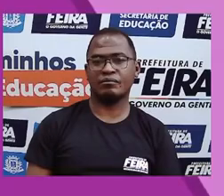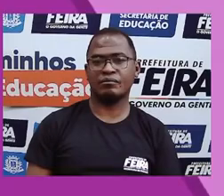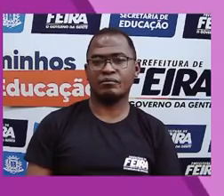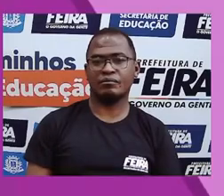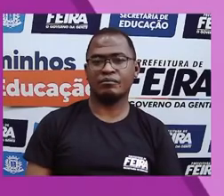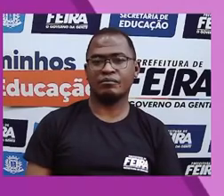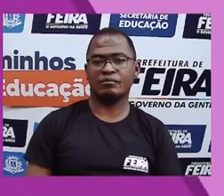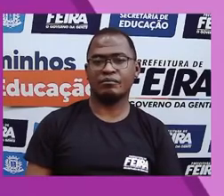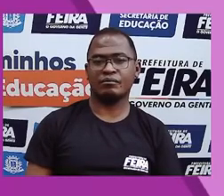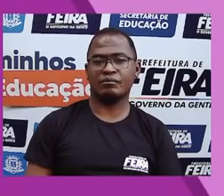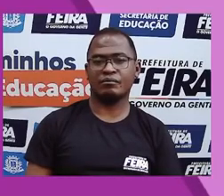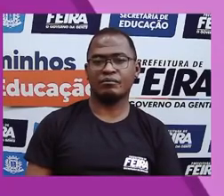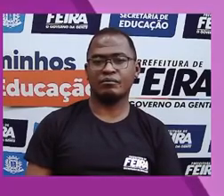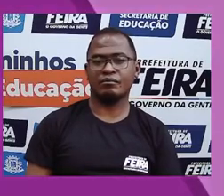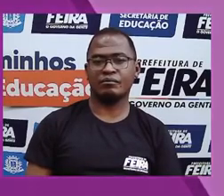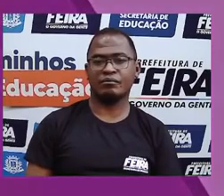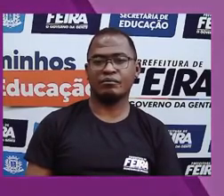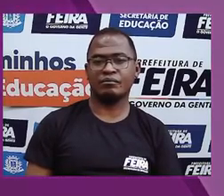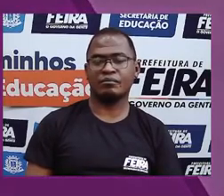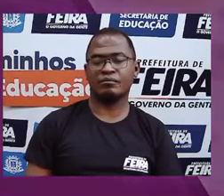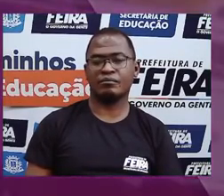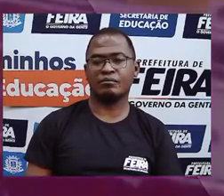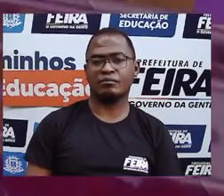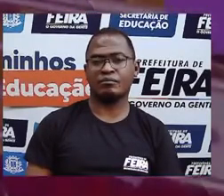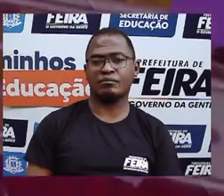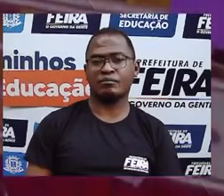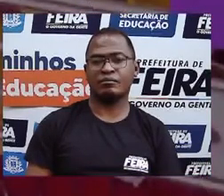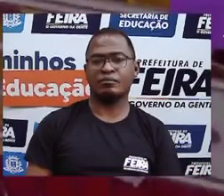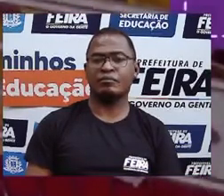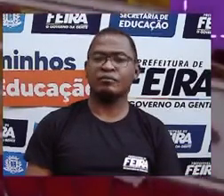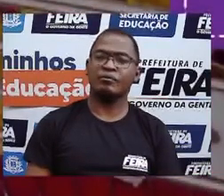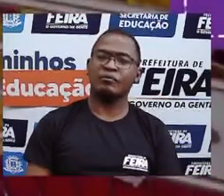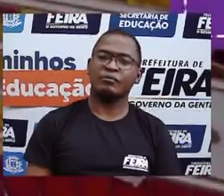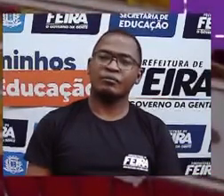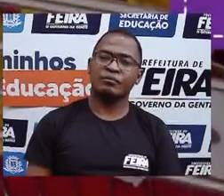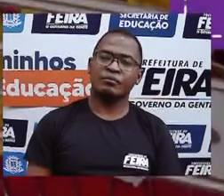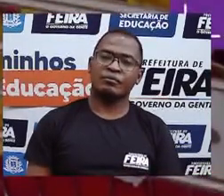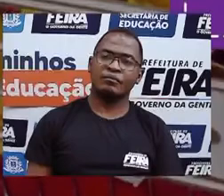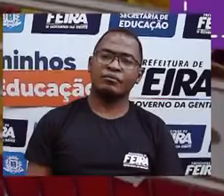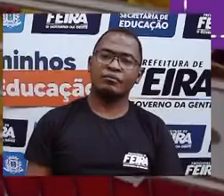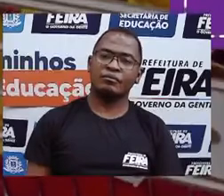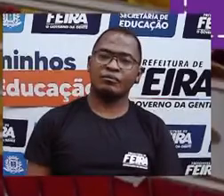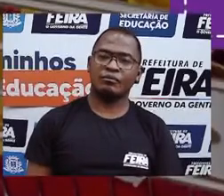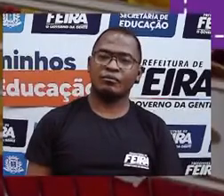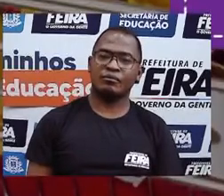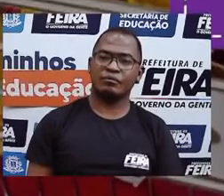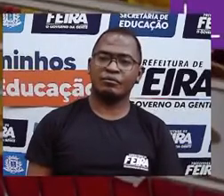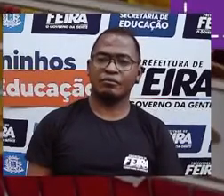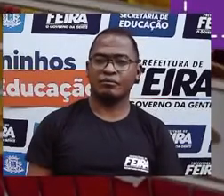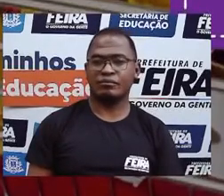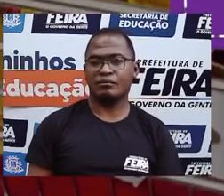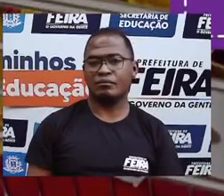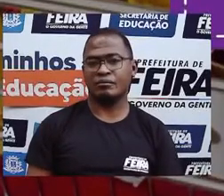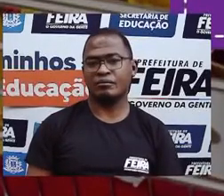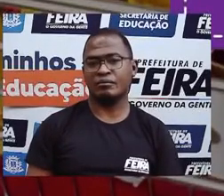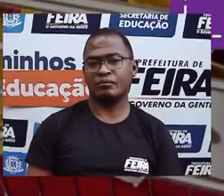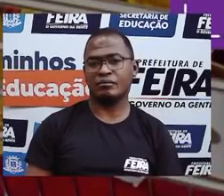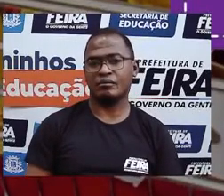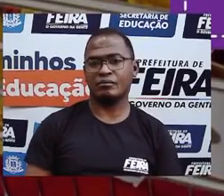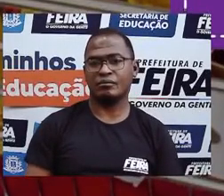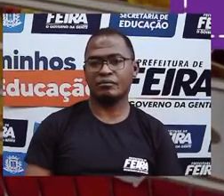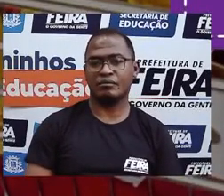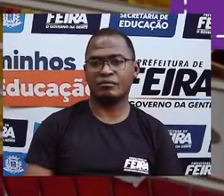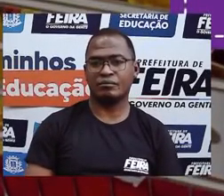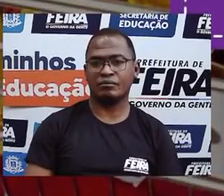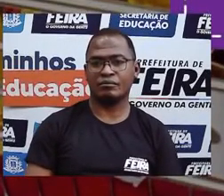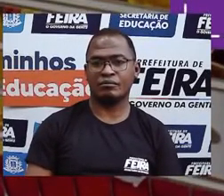é uma boa opção. O décimo é ser crítico quanto a informações, orientações